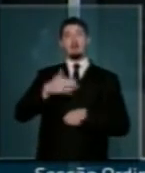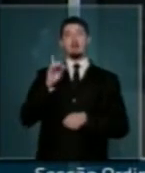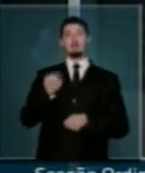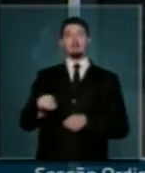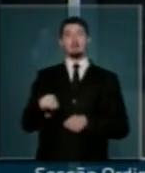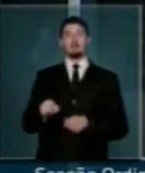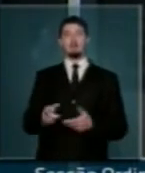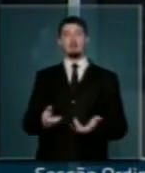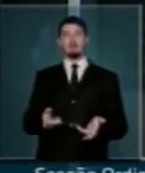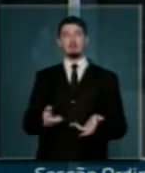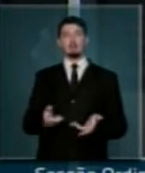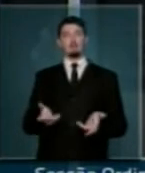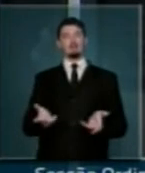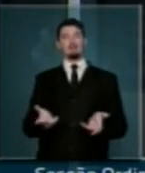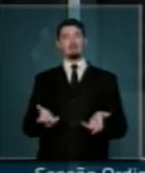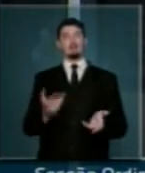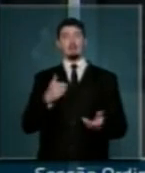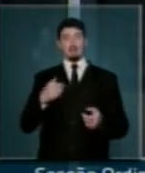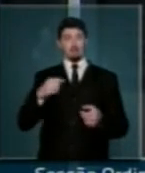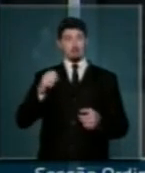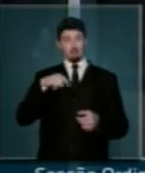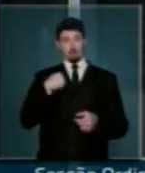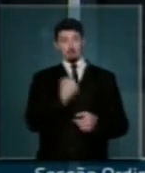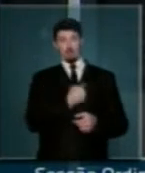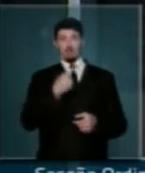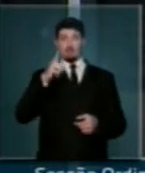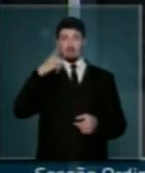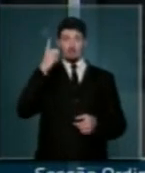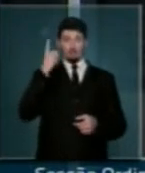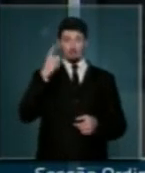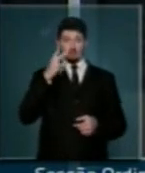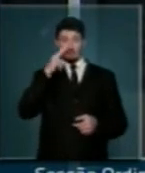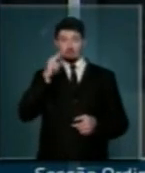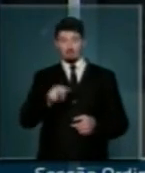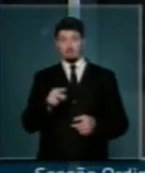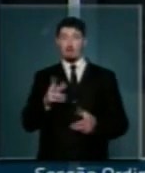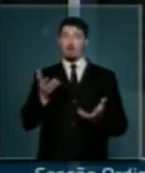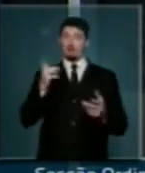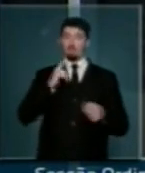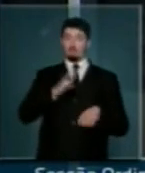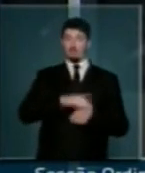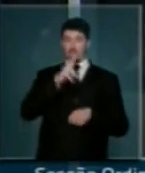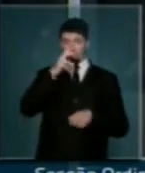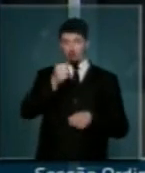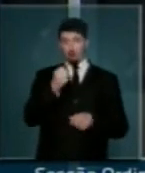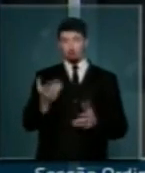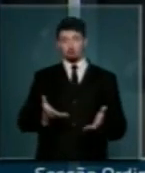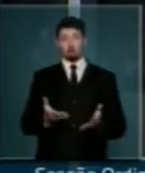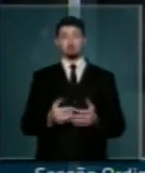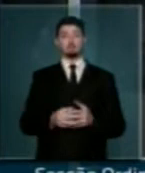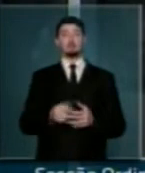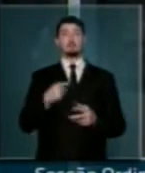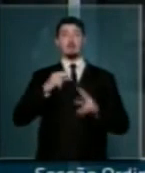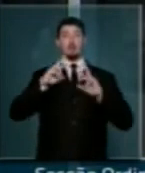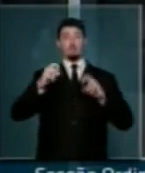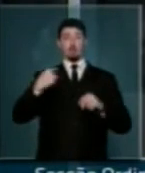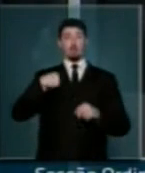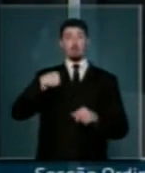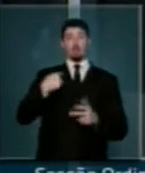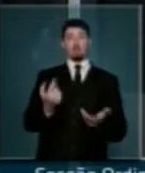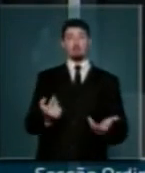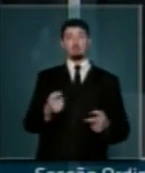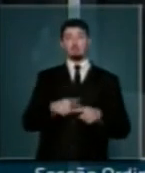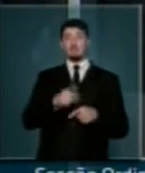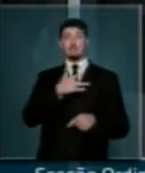nós, deputados, quando voltamos à base na época da eleição, nesse momento mais forte, durante todo o período, somos cobrados porque a saúde não está